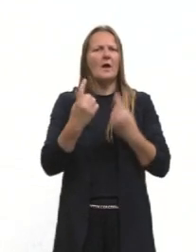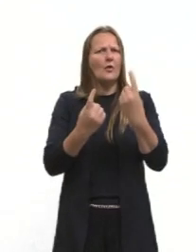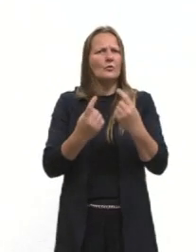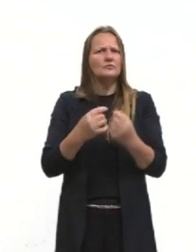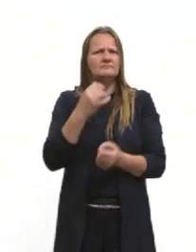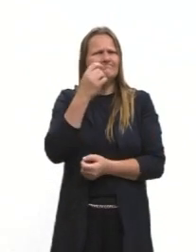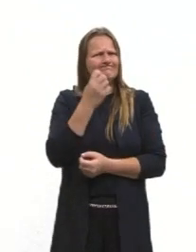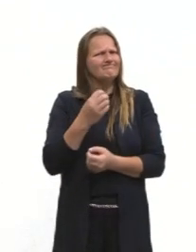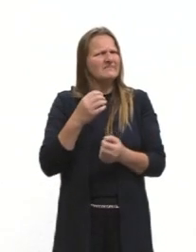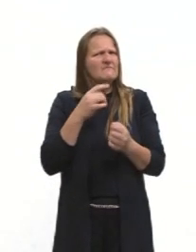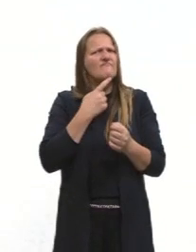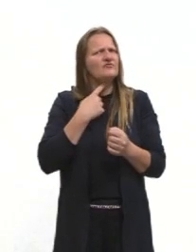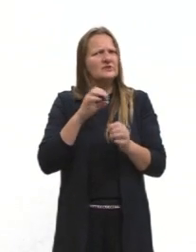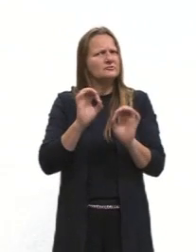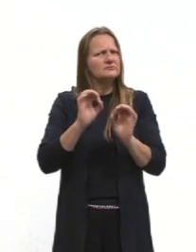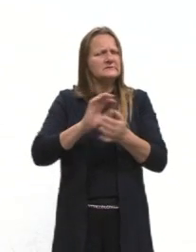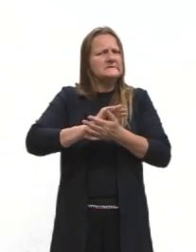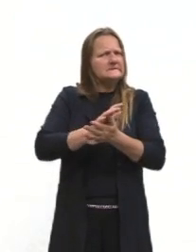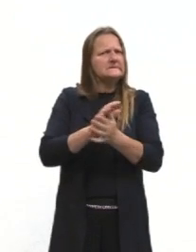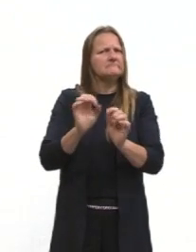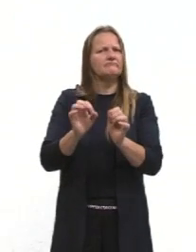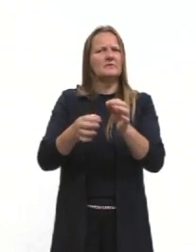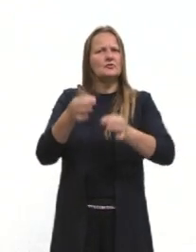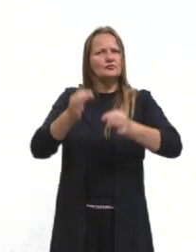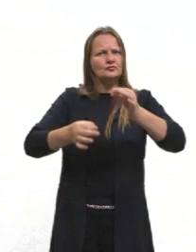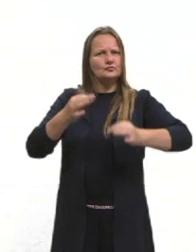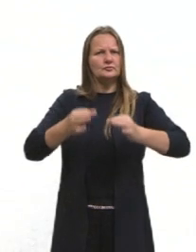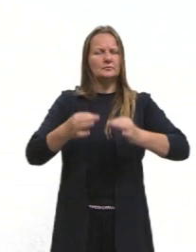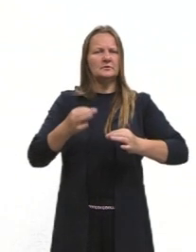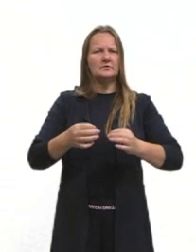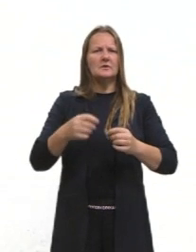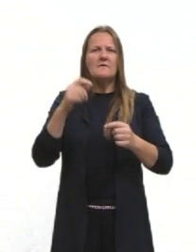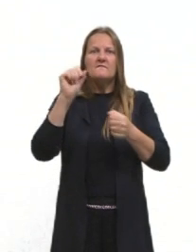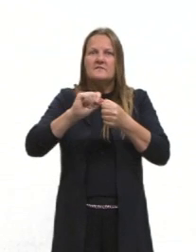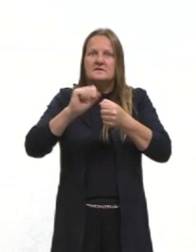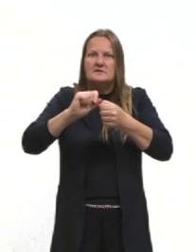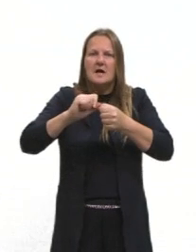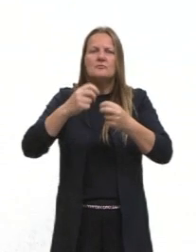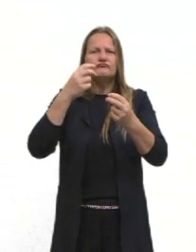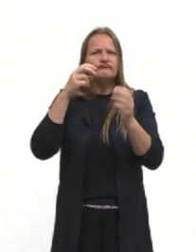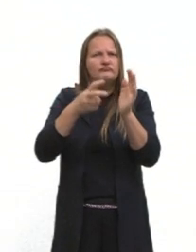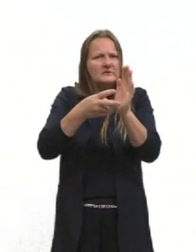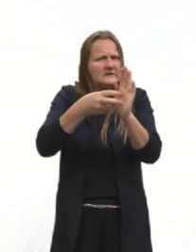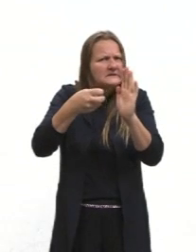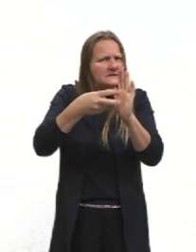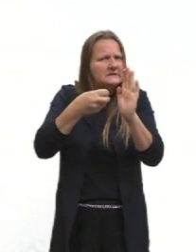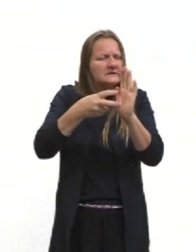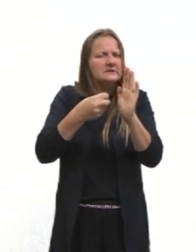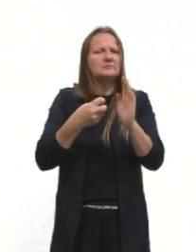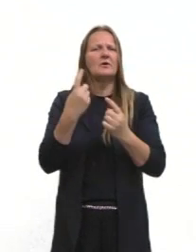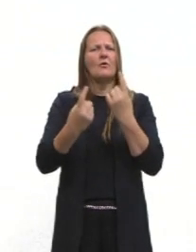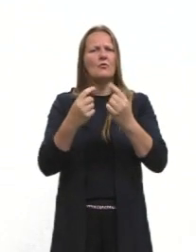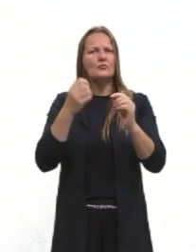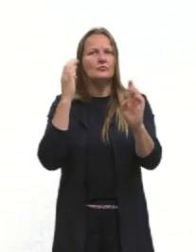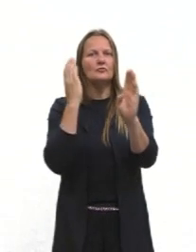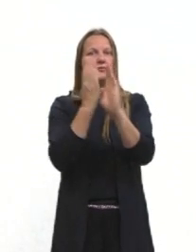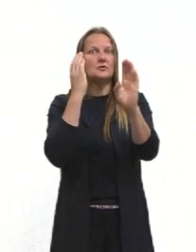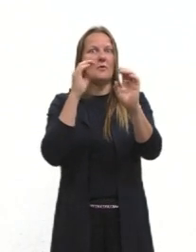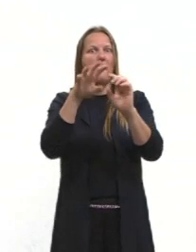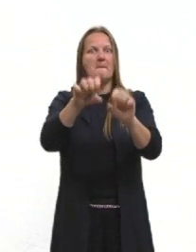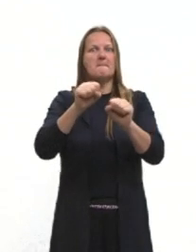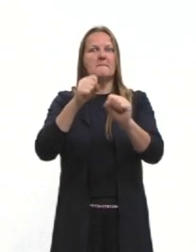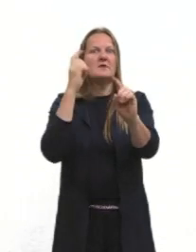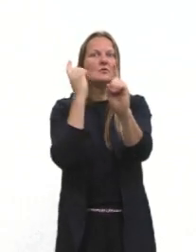oficiais, perseguir eles e, na verdade, julgar eles pelos crimes que eles realmente cometeram, perseguiu alguns, conseguiu prender alguns.